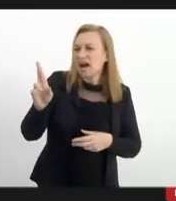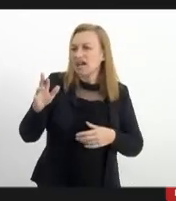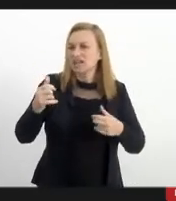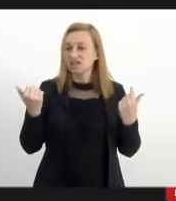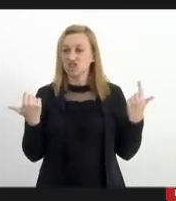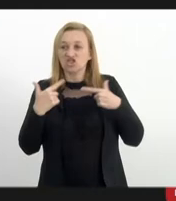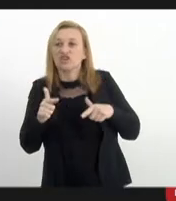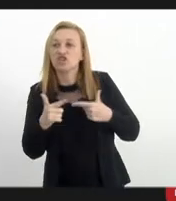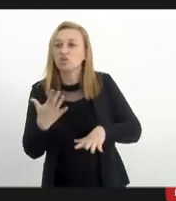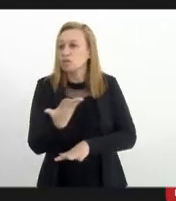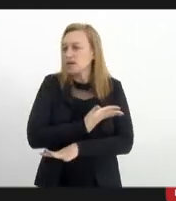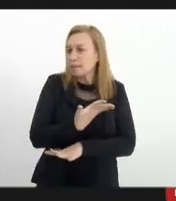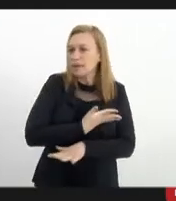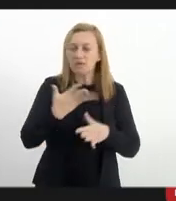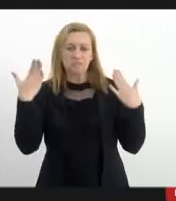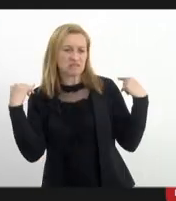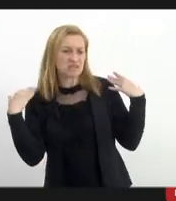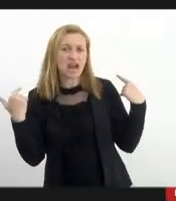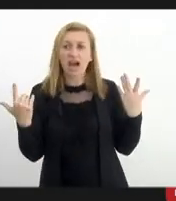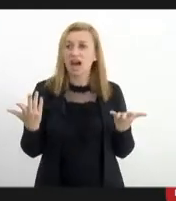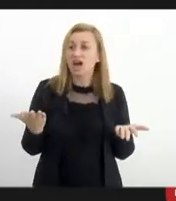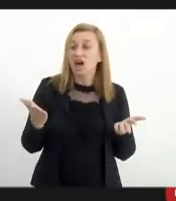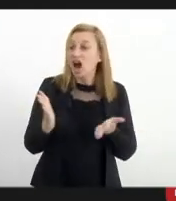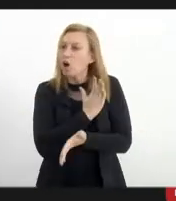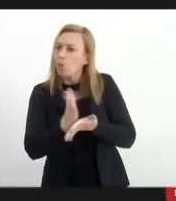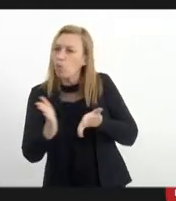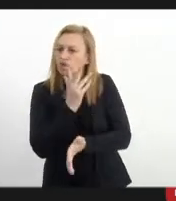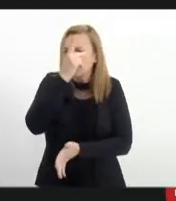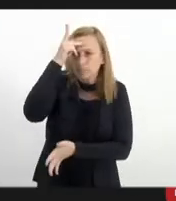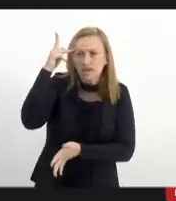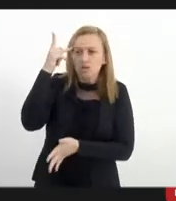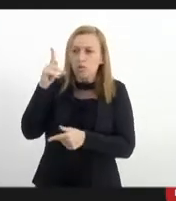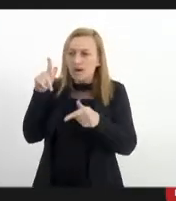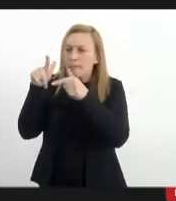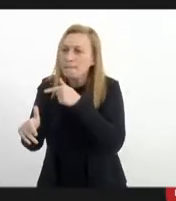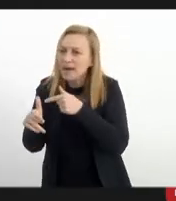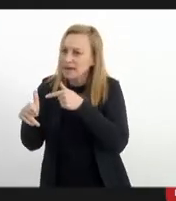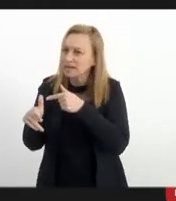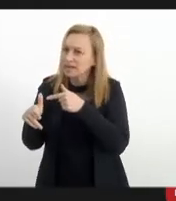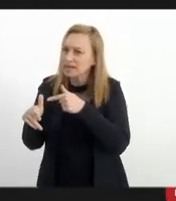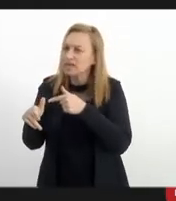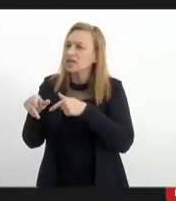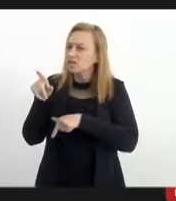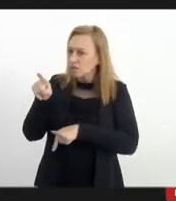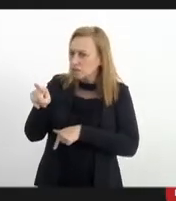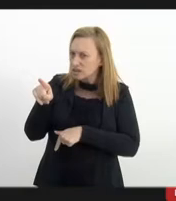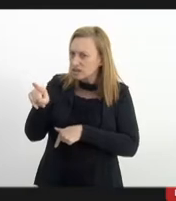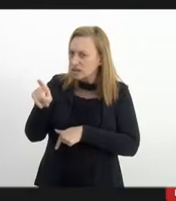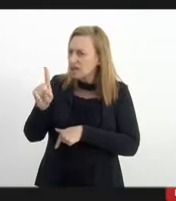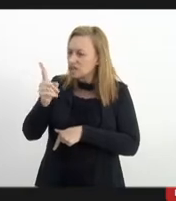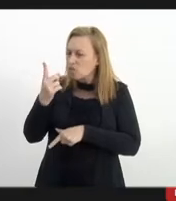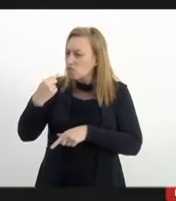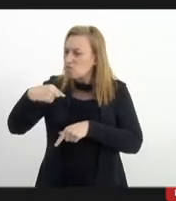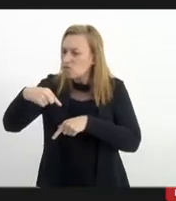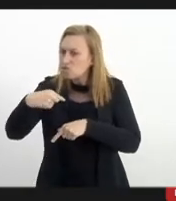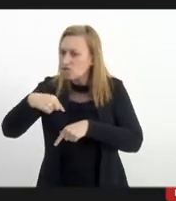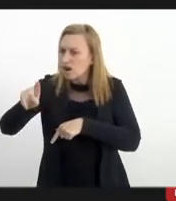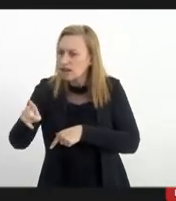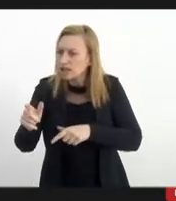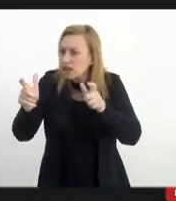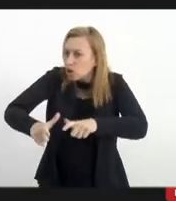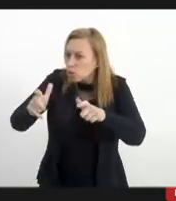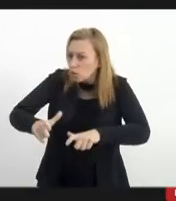esparecer um pouco e por alguma razão algumas pessoas impedem que você se faça presente naquele local naquela hora